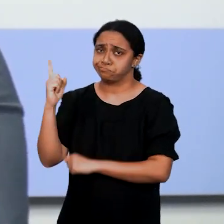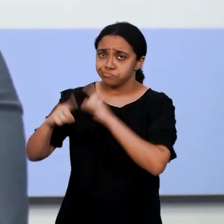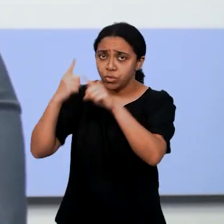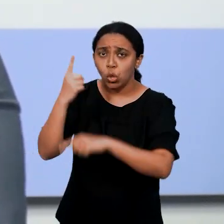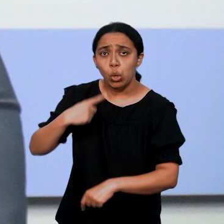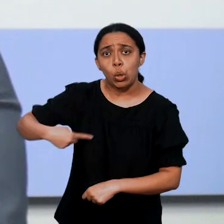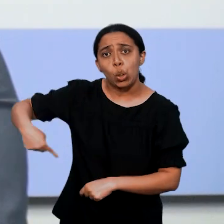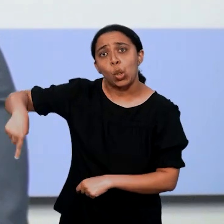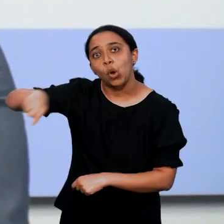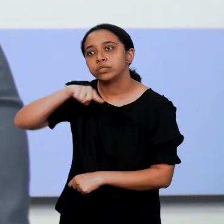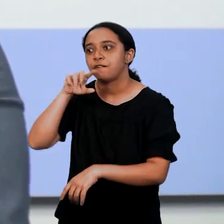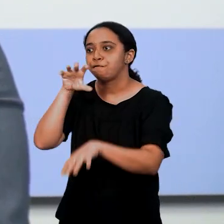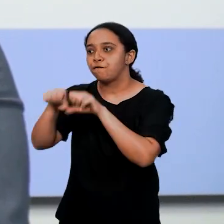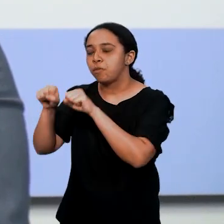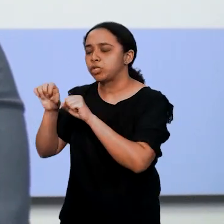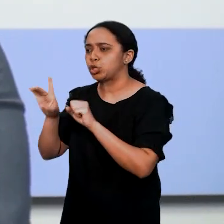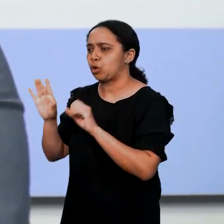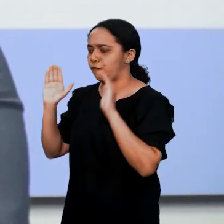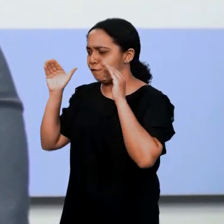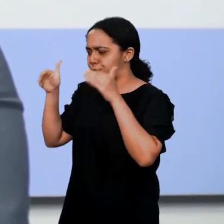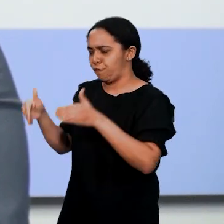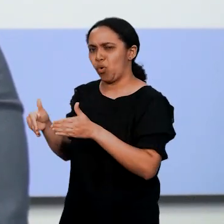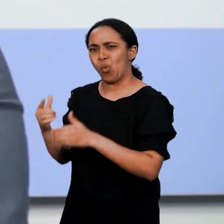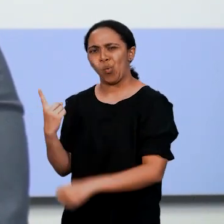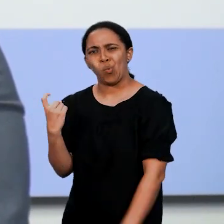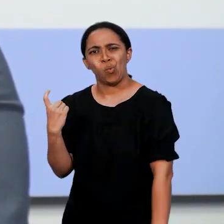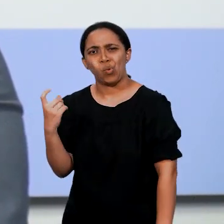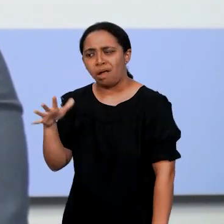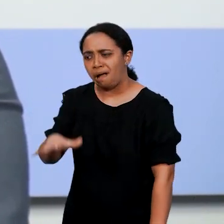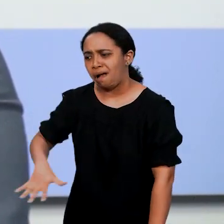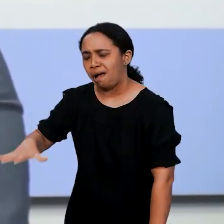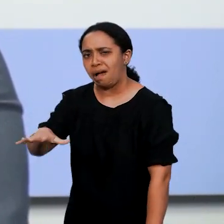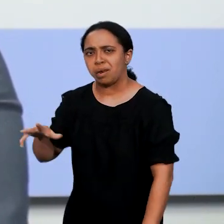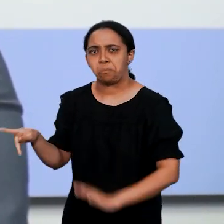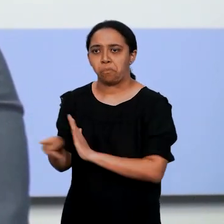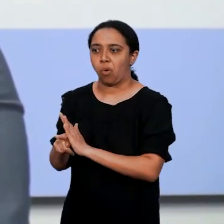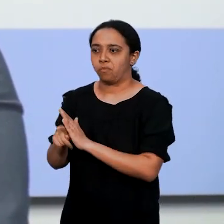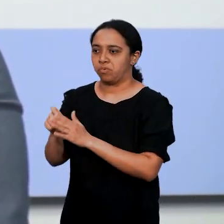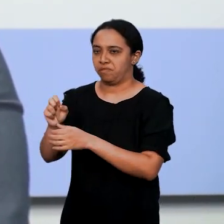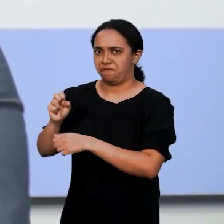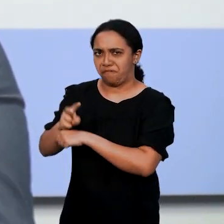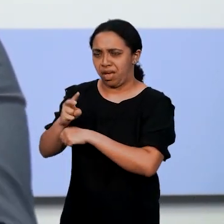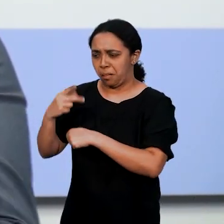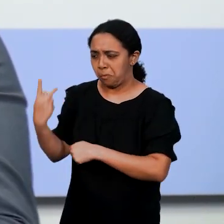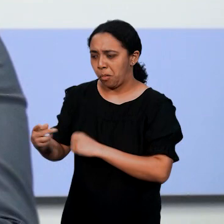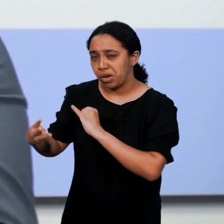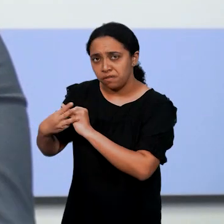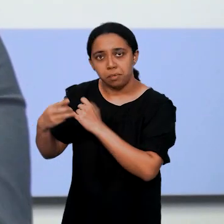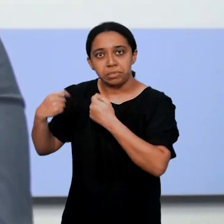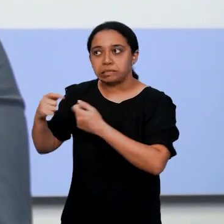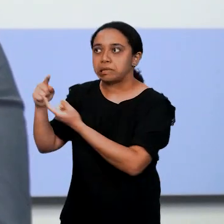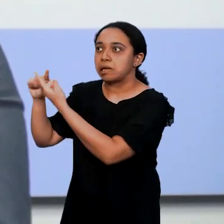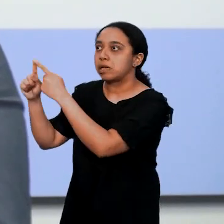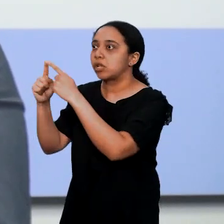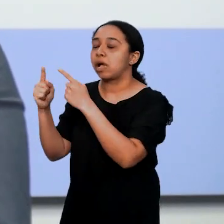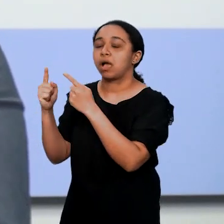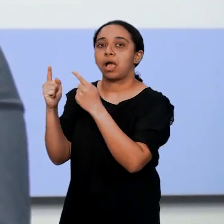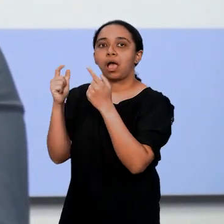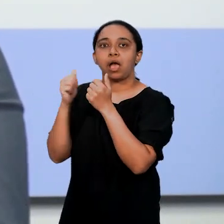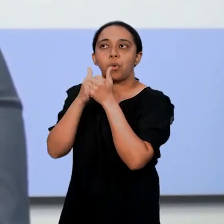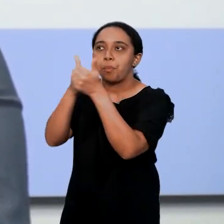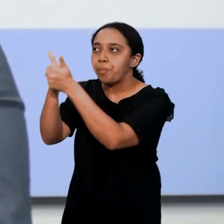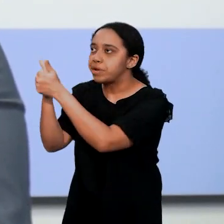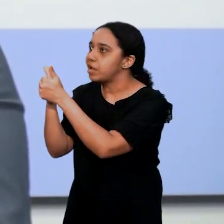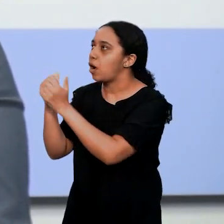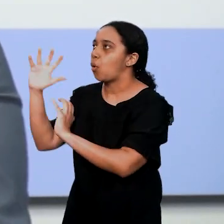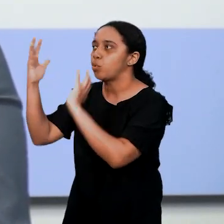período sem fronteiras. Então, as nossas formações, elas não devem estar mais atreladas apenas ao nosso mercado interno, a gente tem que estar